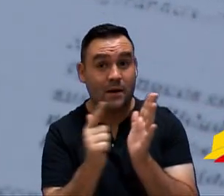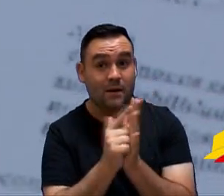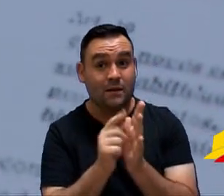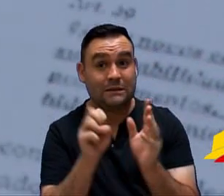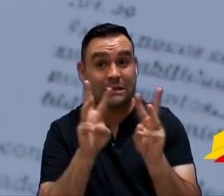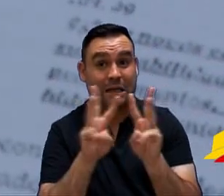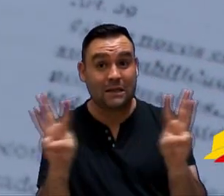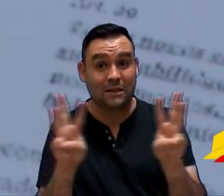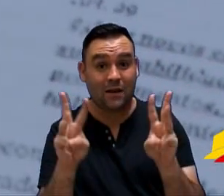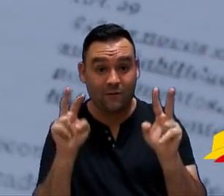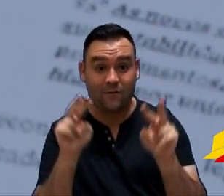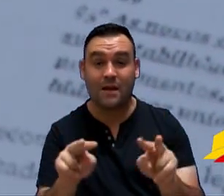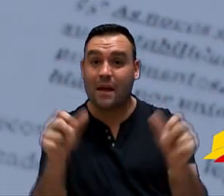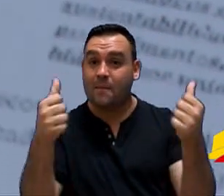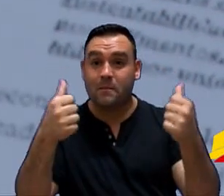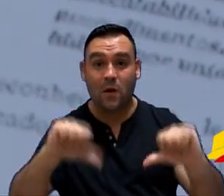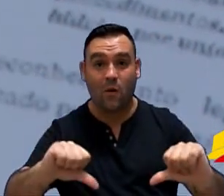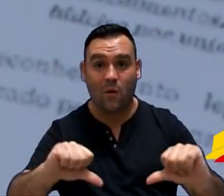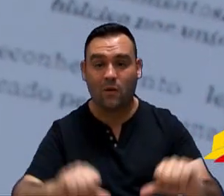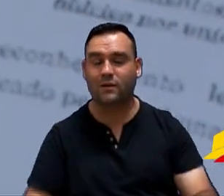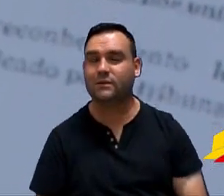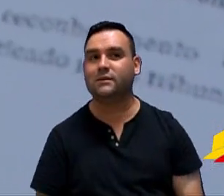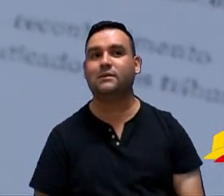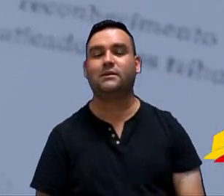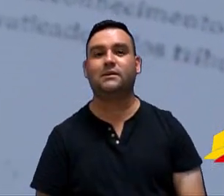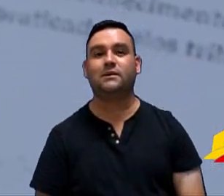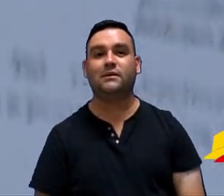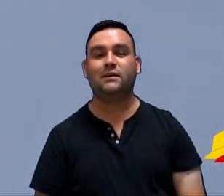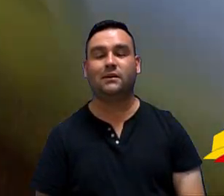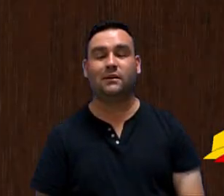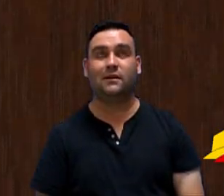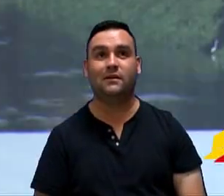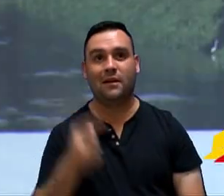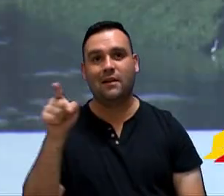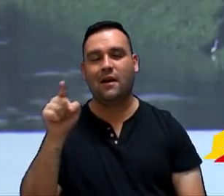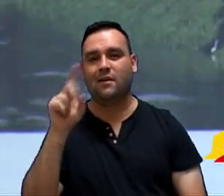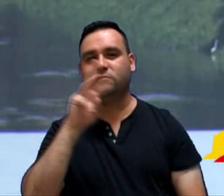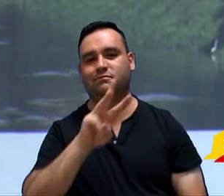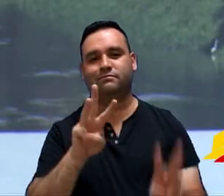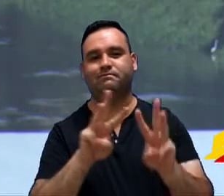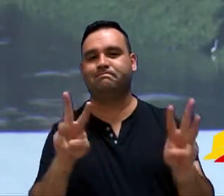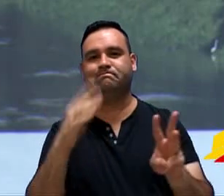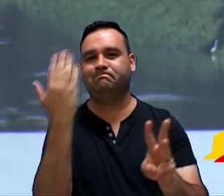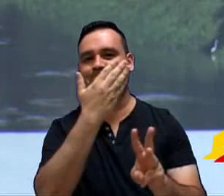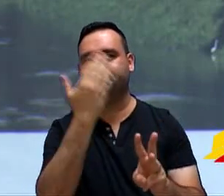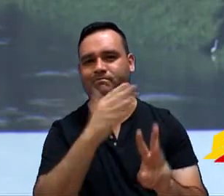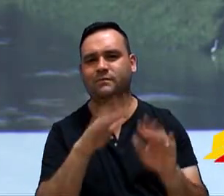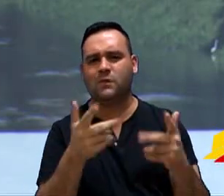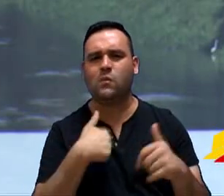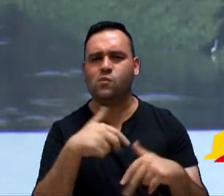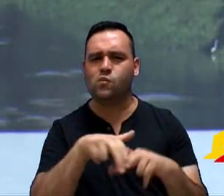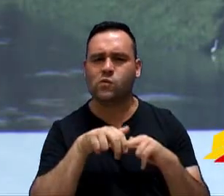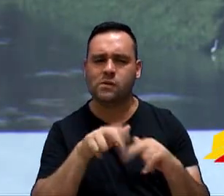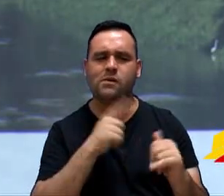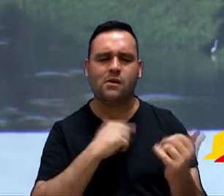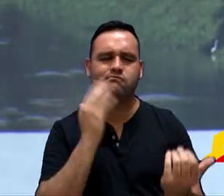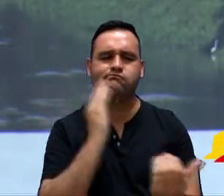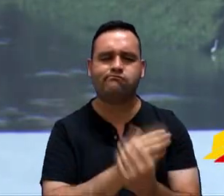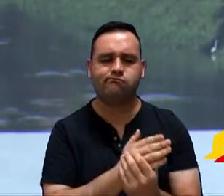Se você entrar no site para ver o do site, está pior ainda. Você não consegue enxergar nada lá no site. Por isso que eu vim aqui,